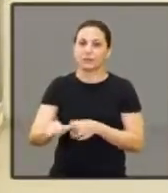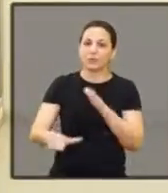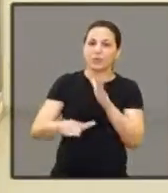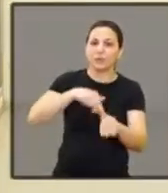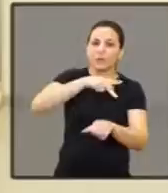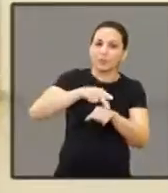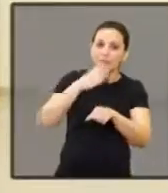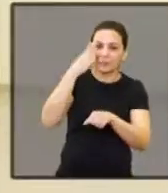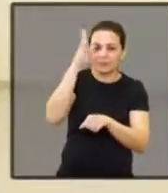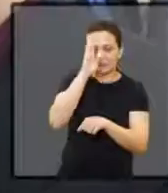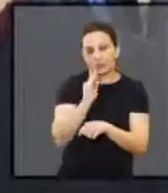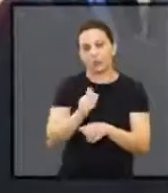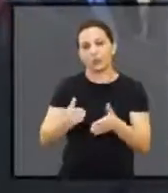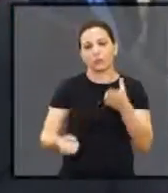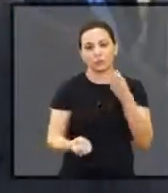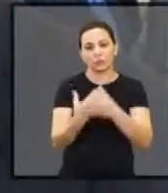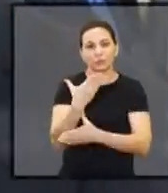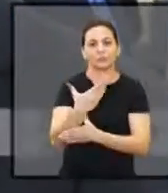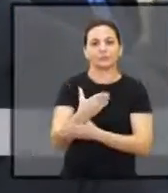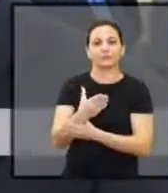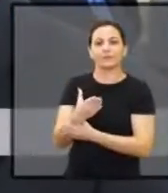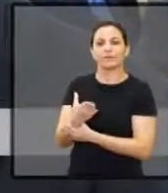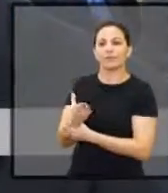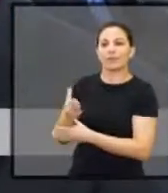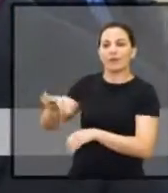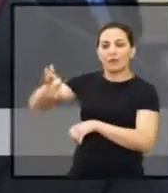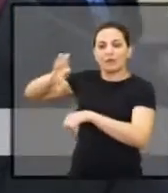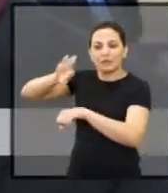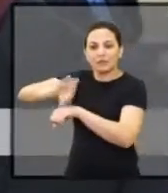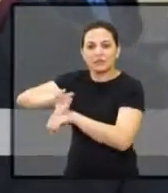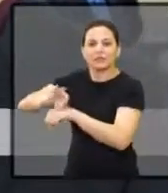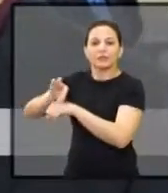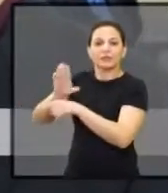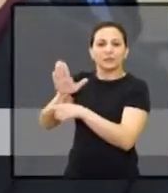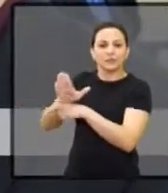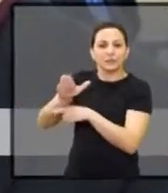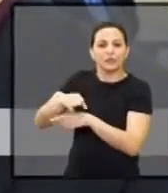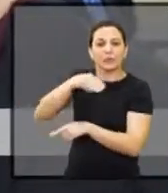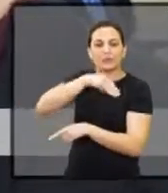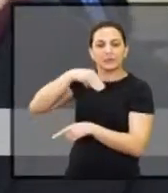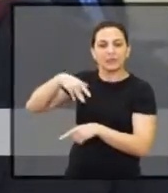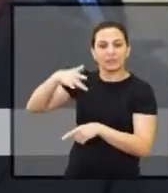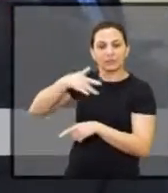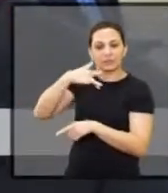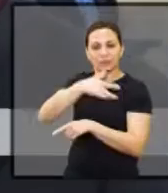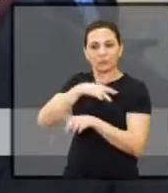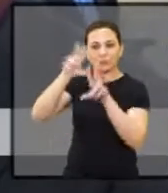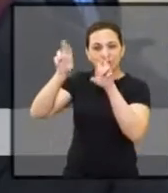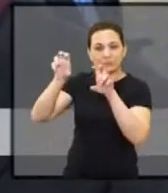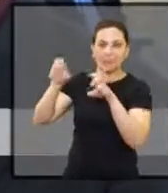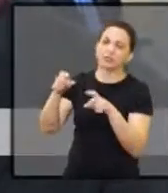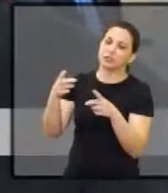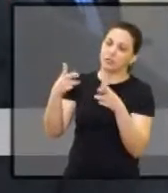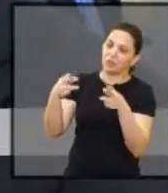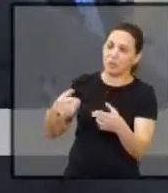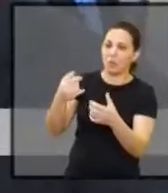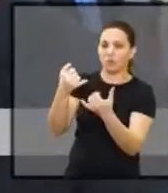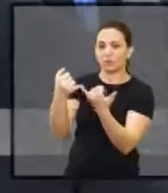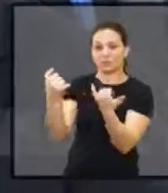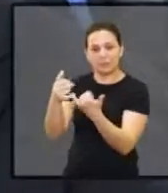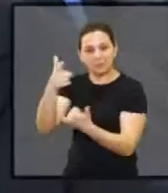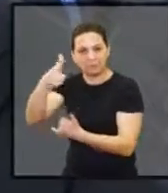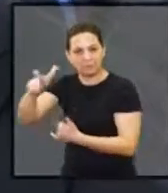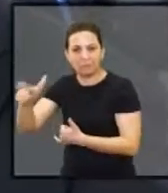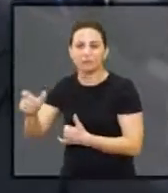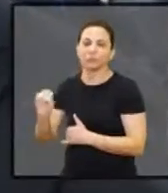inaugurado nesses moldes. Isso é um centro da rede de cuidados da pessoa com deficiência no Ministério da Saúde. É uma rede temática, assim como é a rede de cegonha, rede